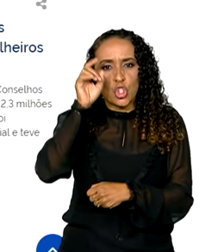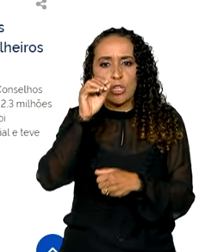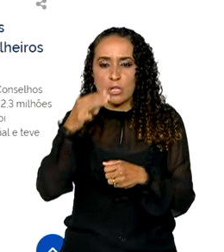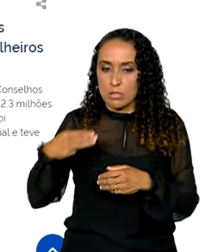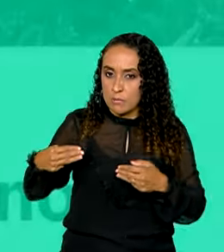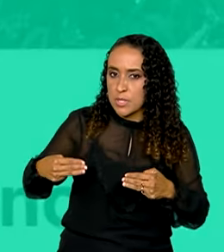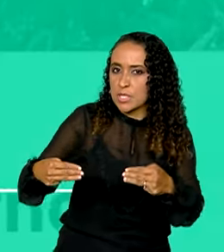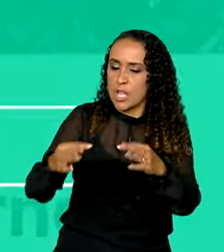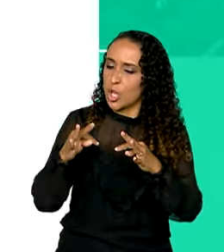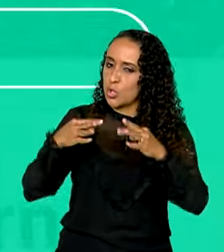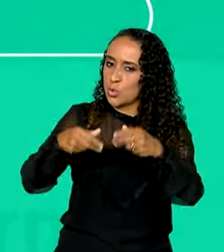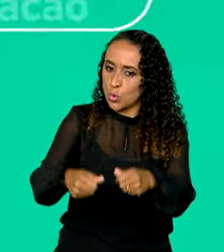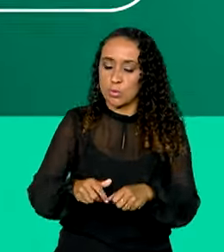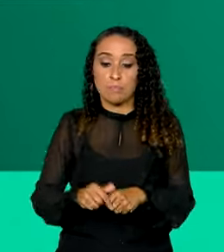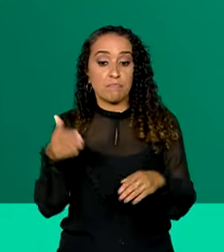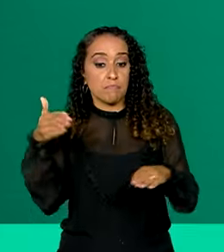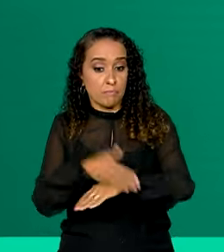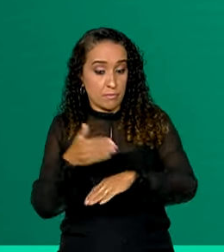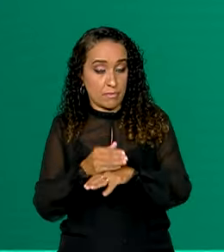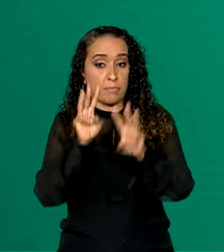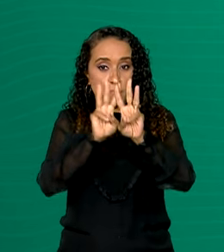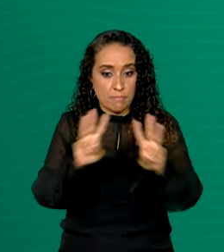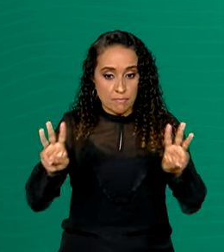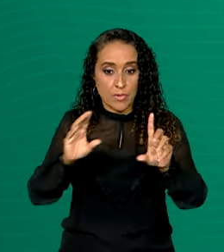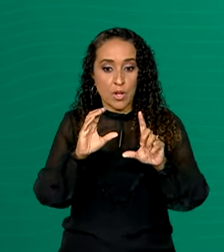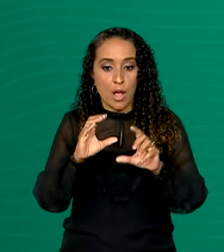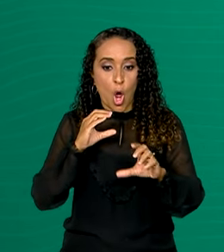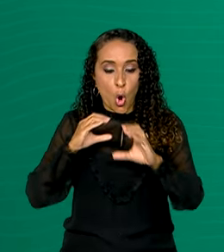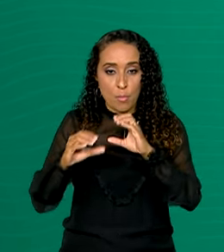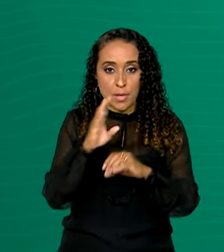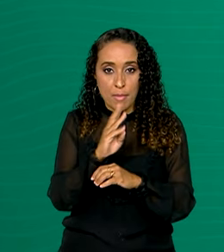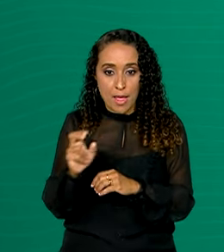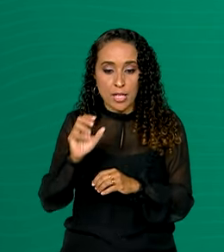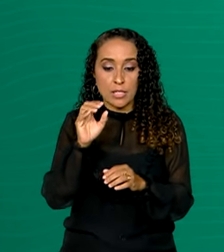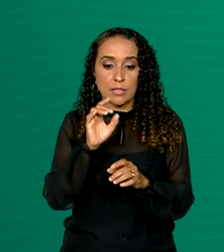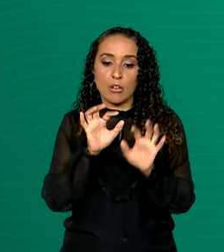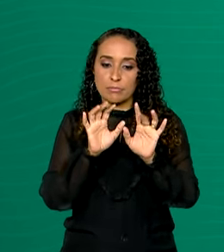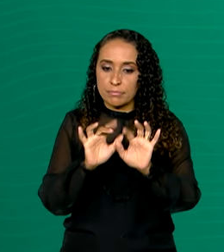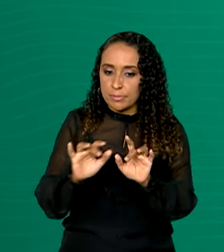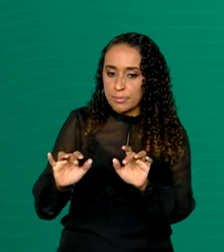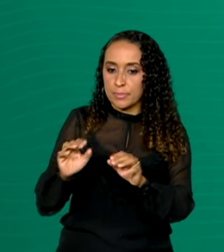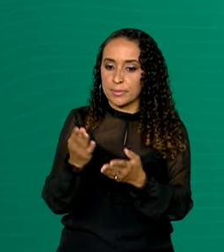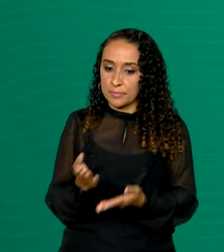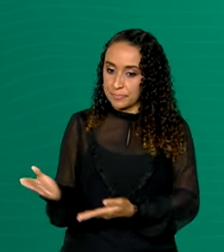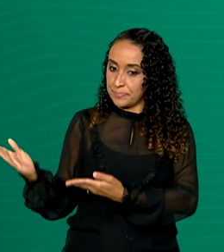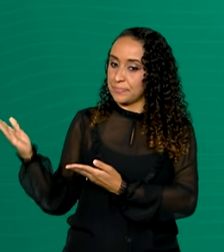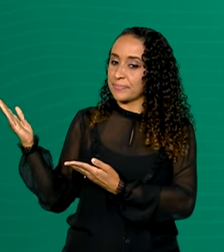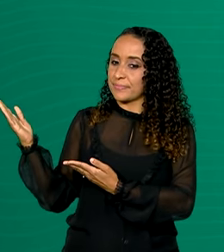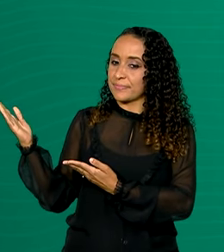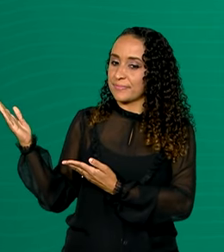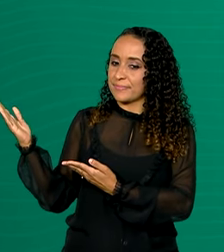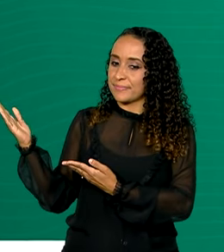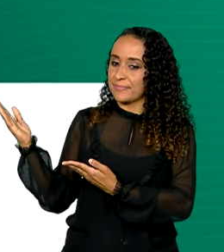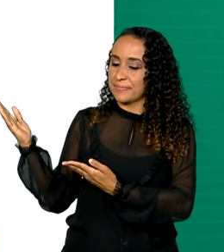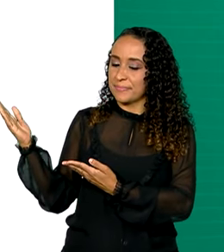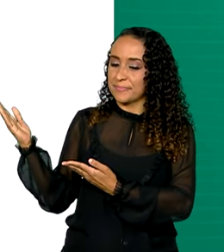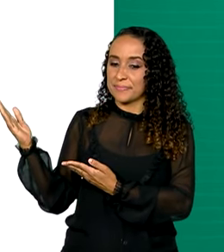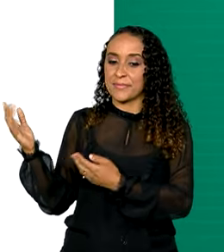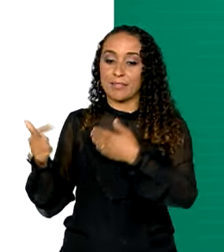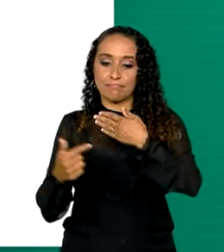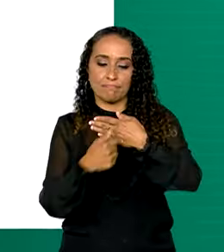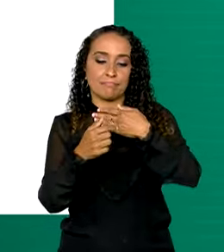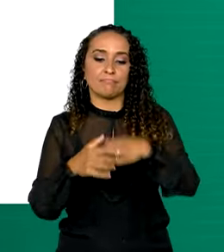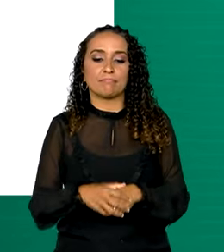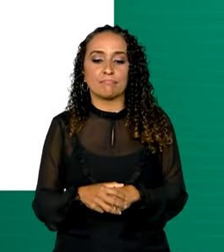ministérios. Para acessar a plataforma Comunica.br, basta digitar o endereço que aparece na tela e clicar em Comunica.br.